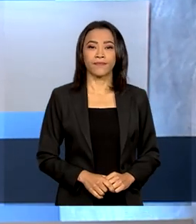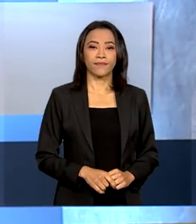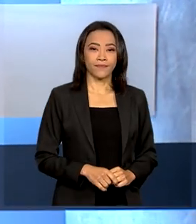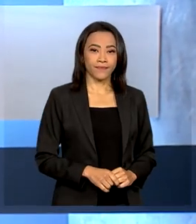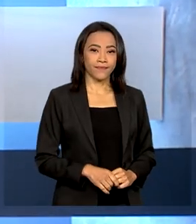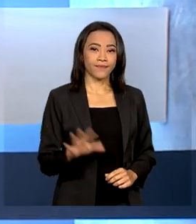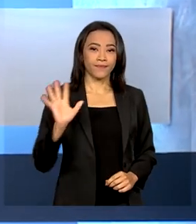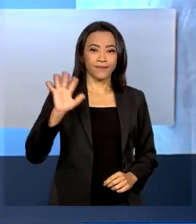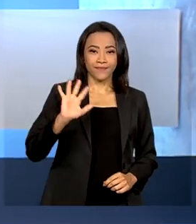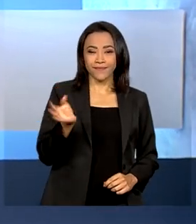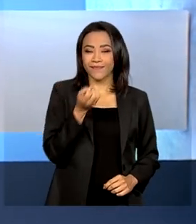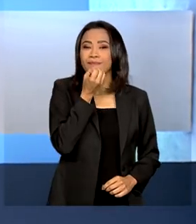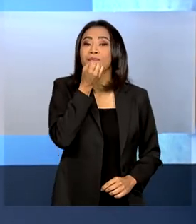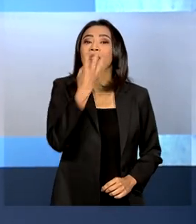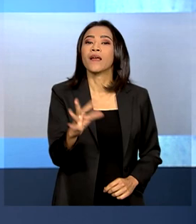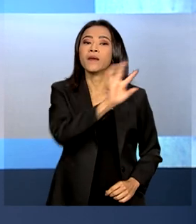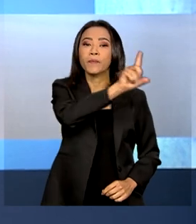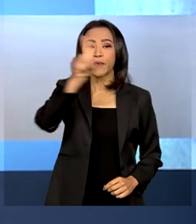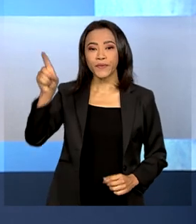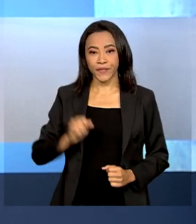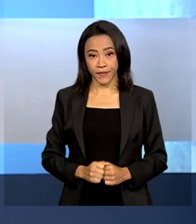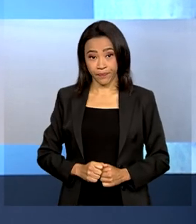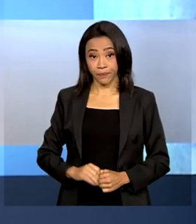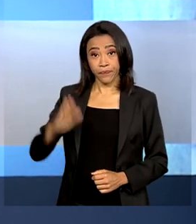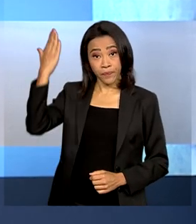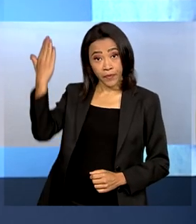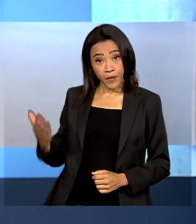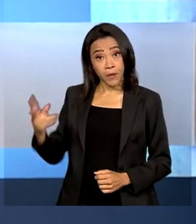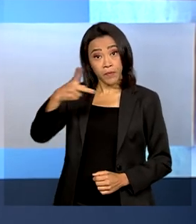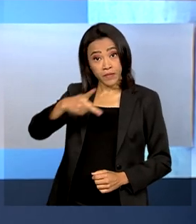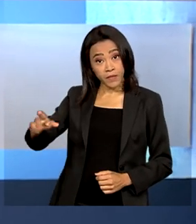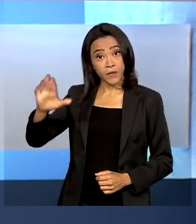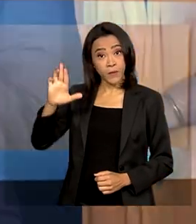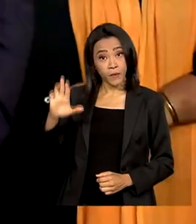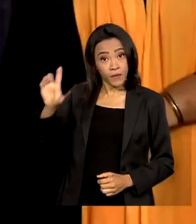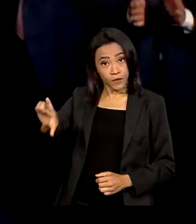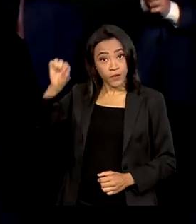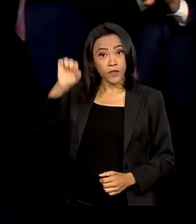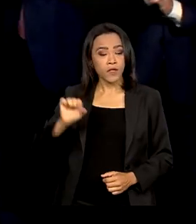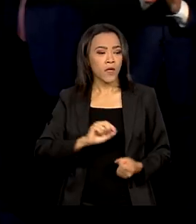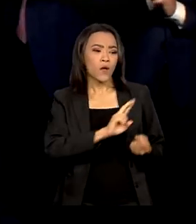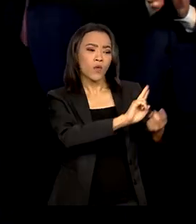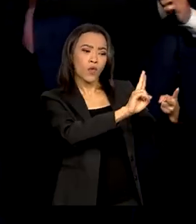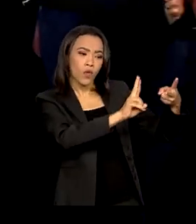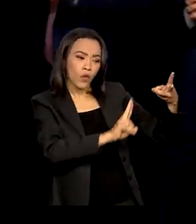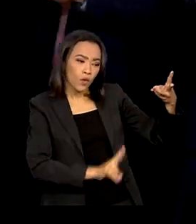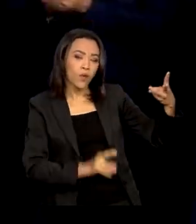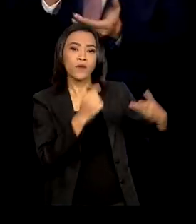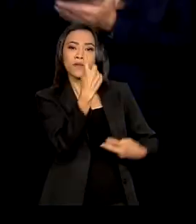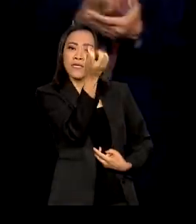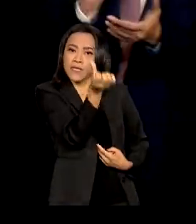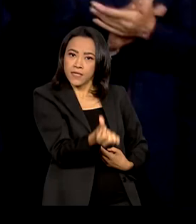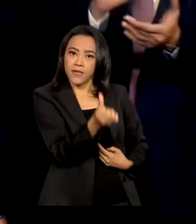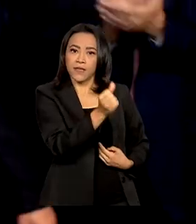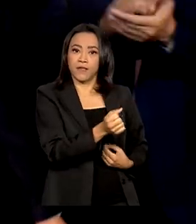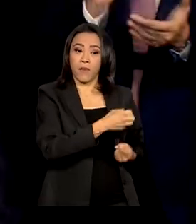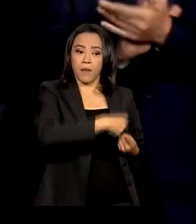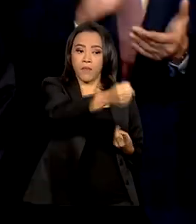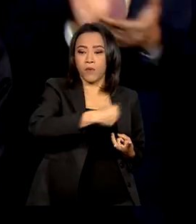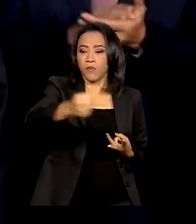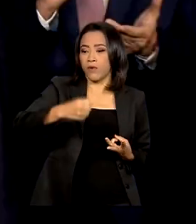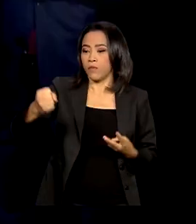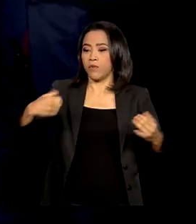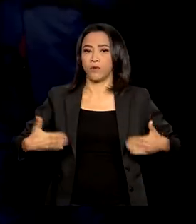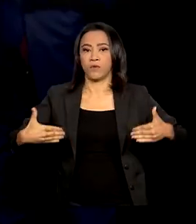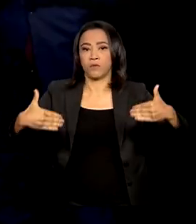Olá, bom dia. Presidente eleito anuncia mais 16 nomes para compor os ministérios do